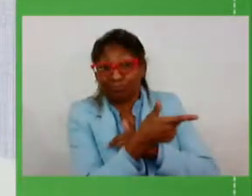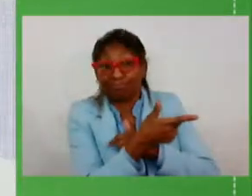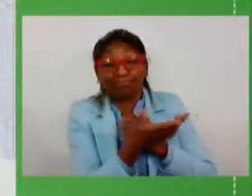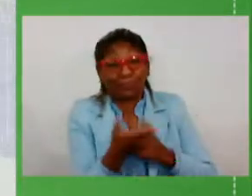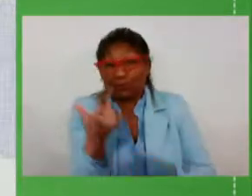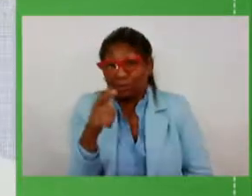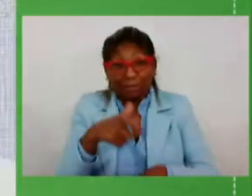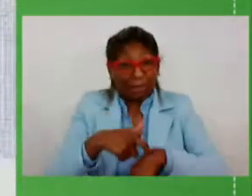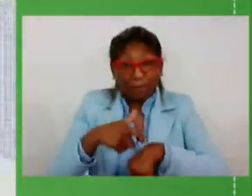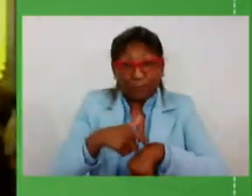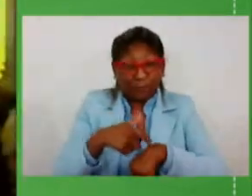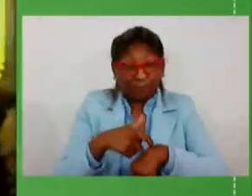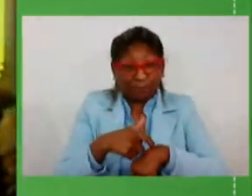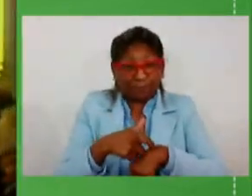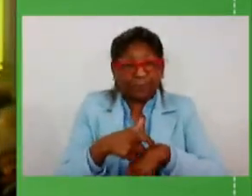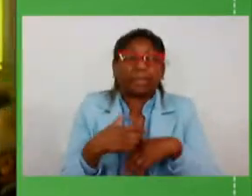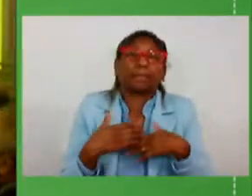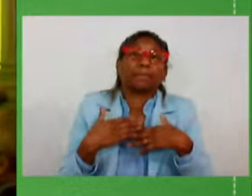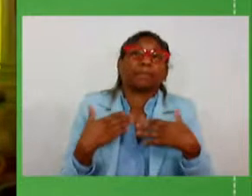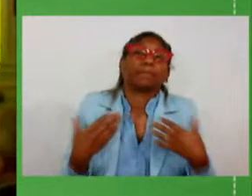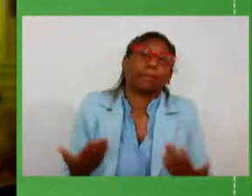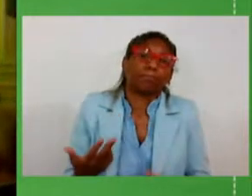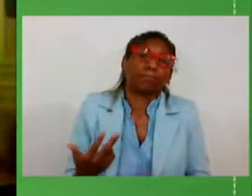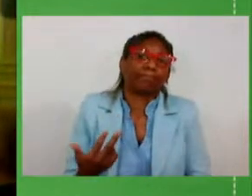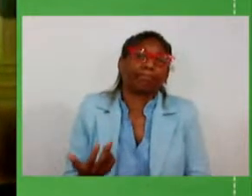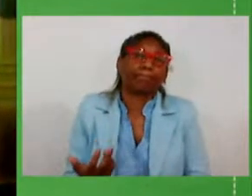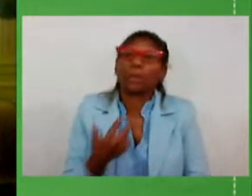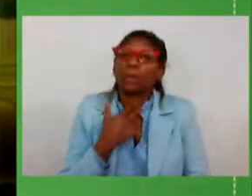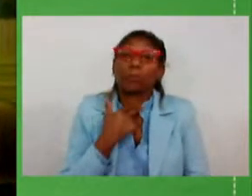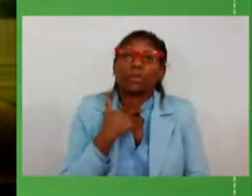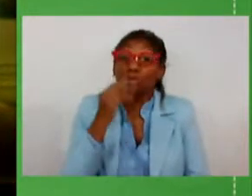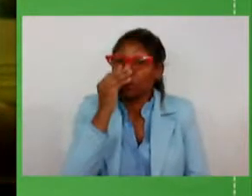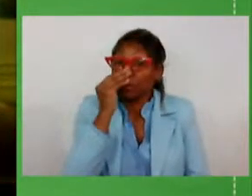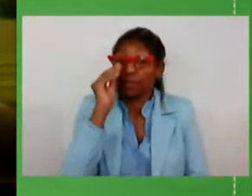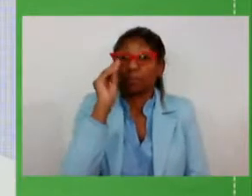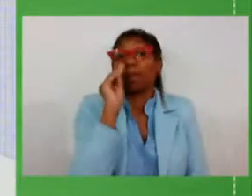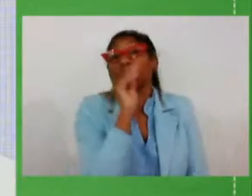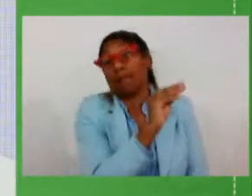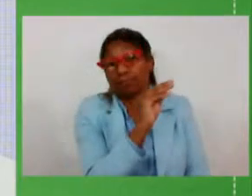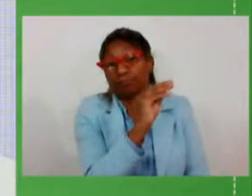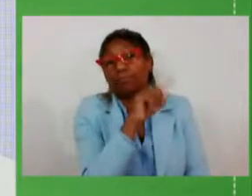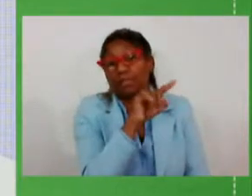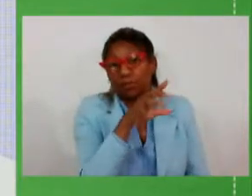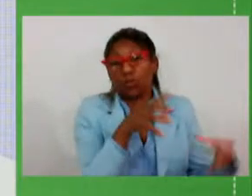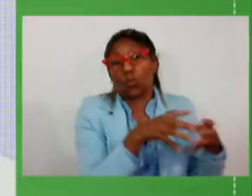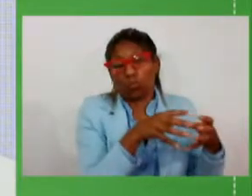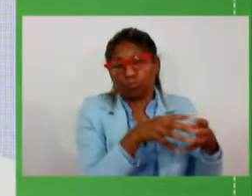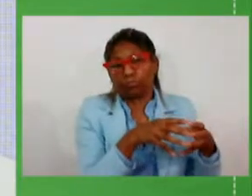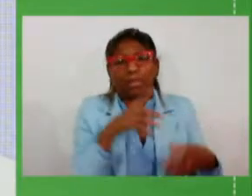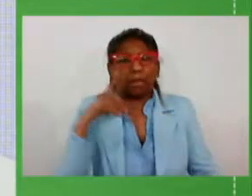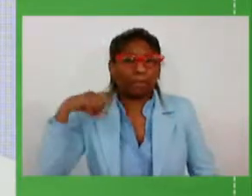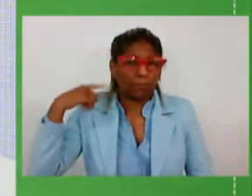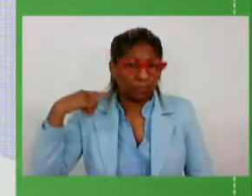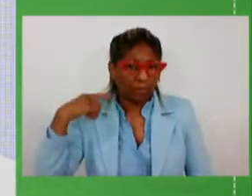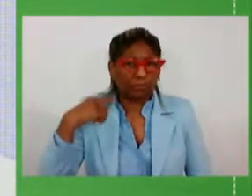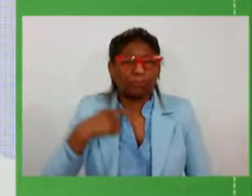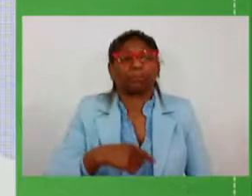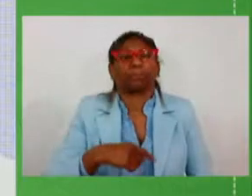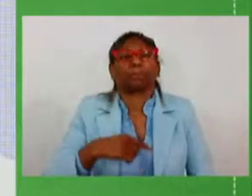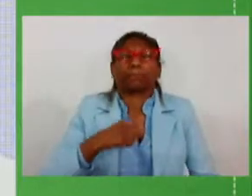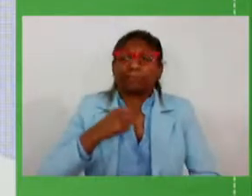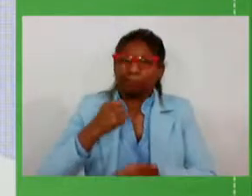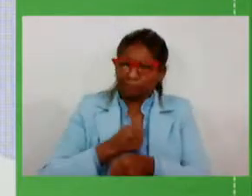a gente não pode desprezar o silêncio da maioria os deputados foram ao longo desses dois anos e meio corajosos